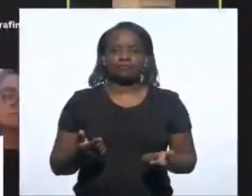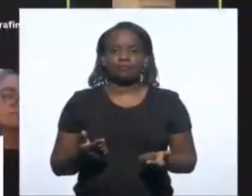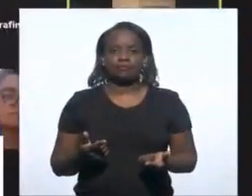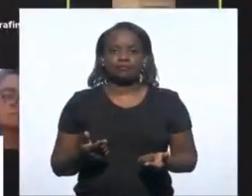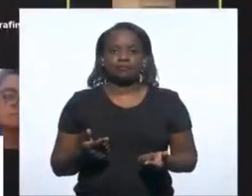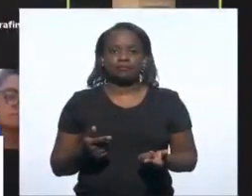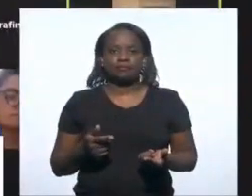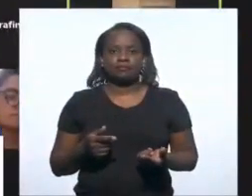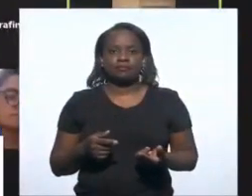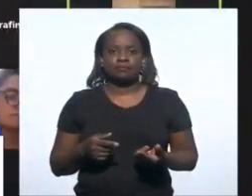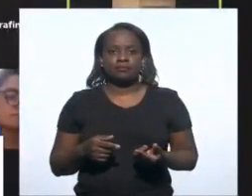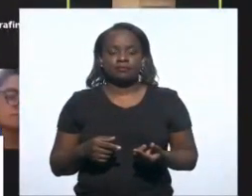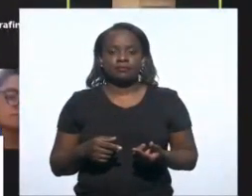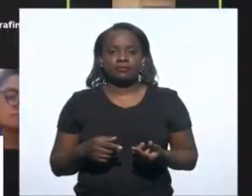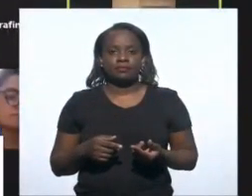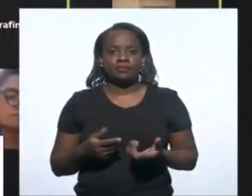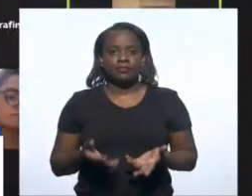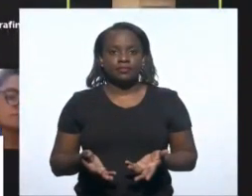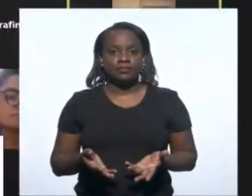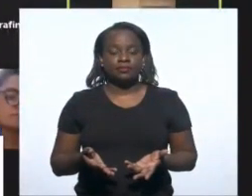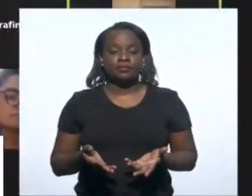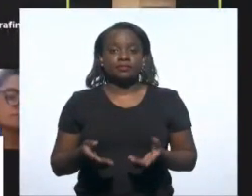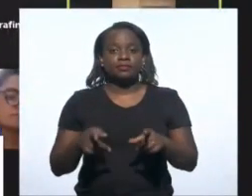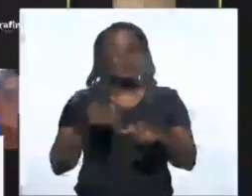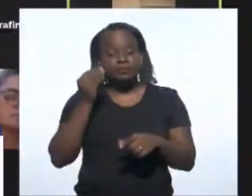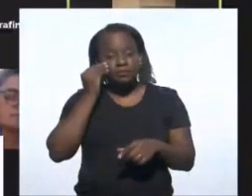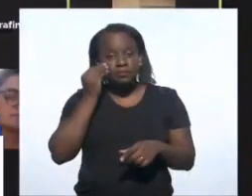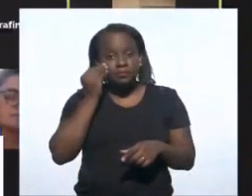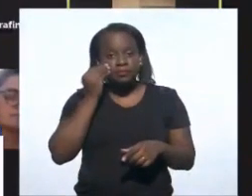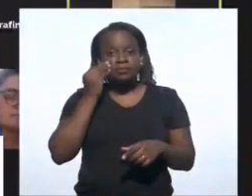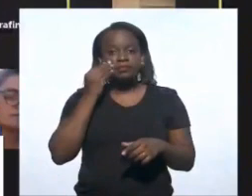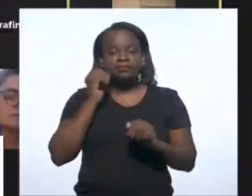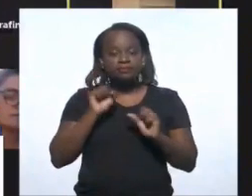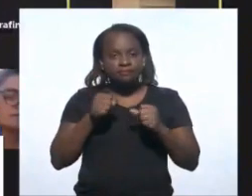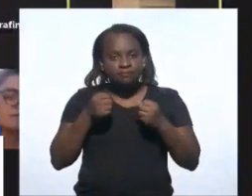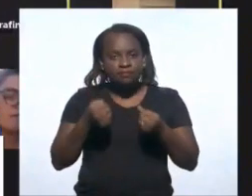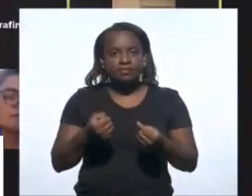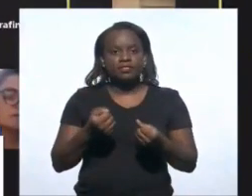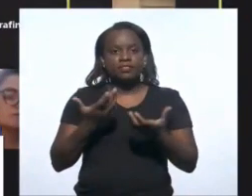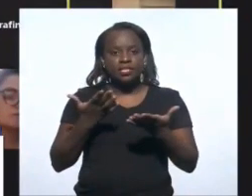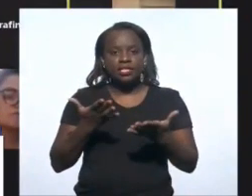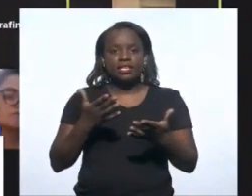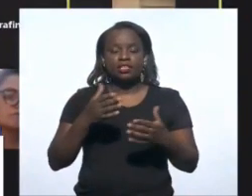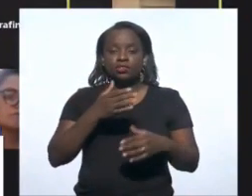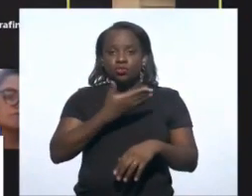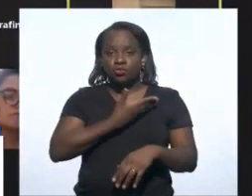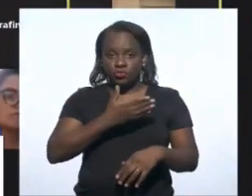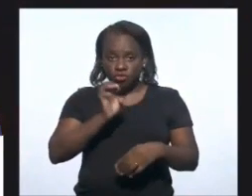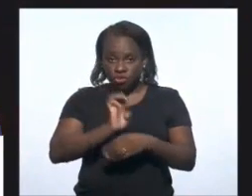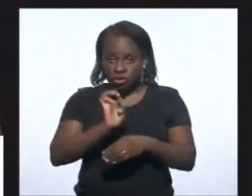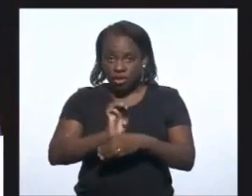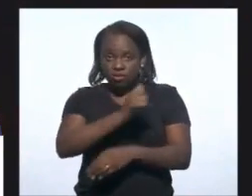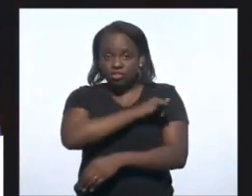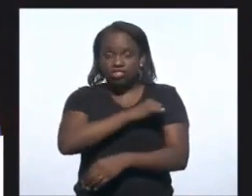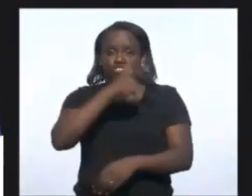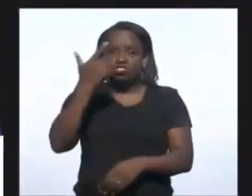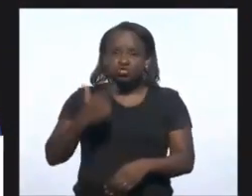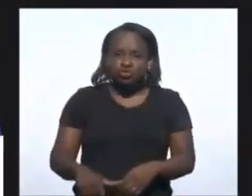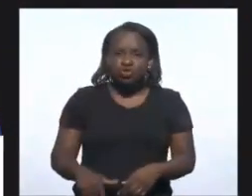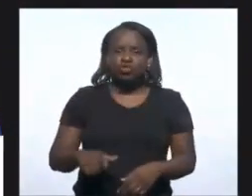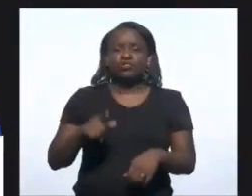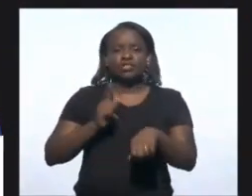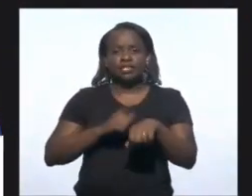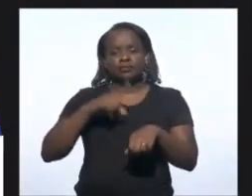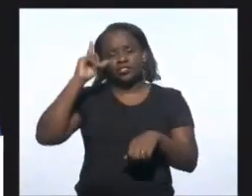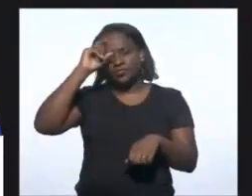tentado fazer com que o Estado do Rio não viva de novo aquele momento